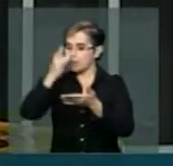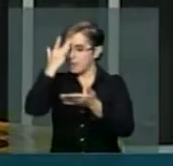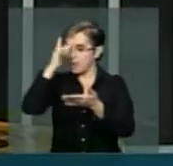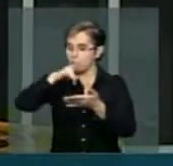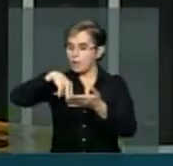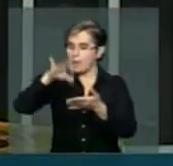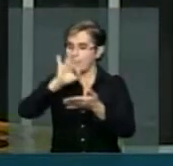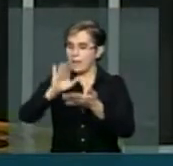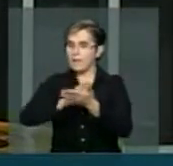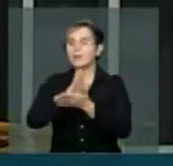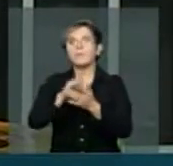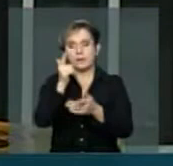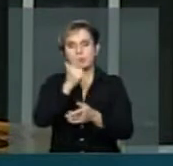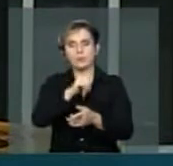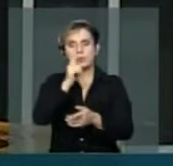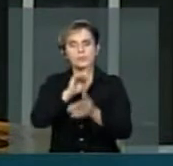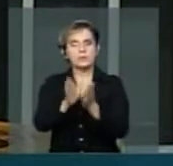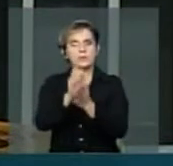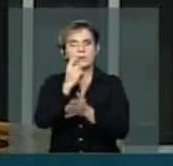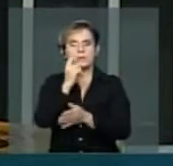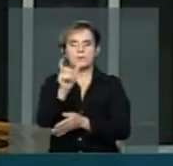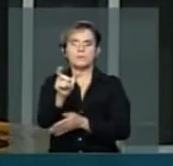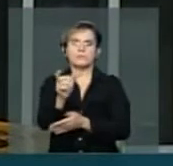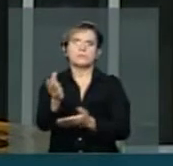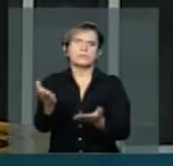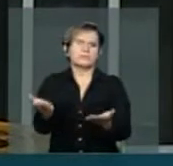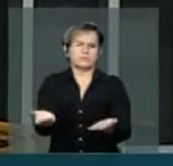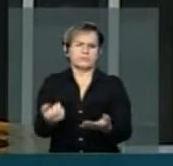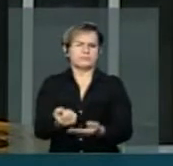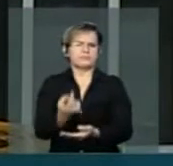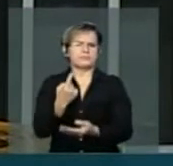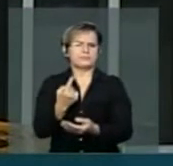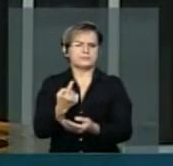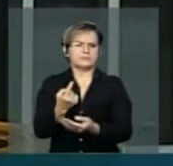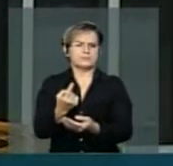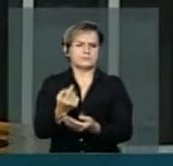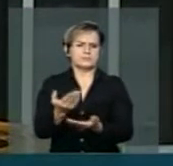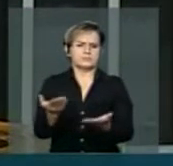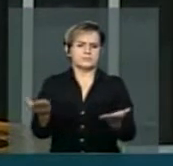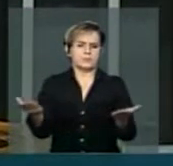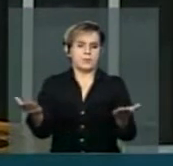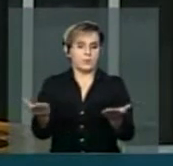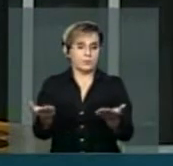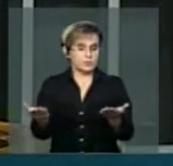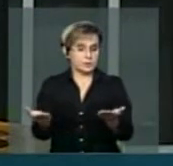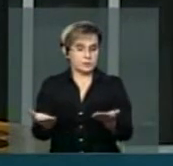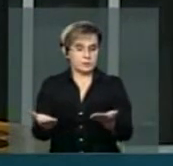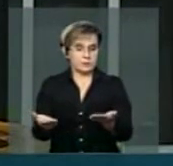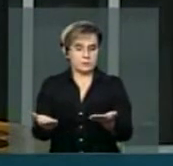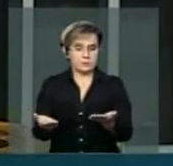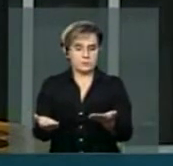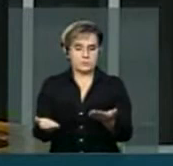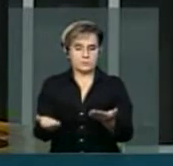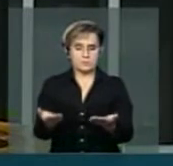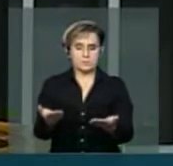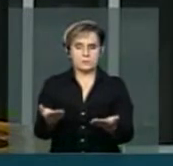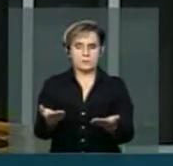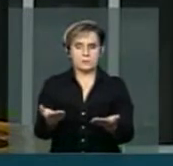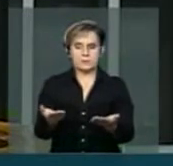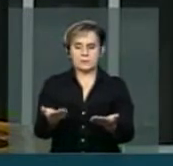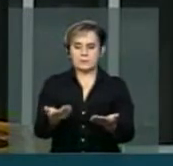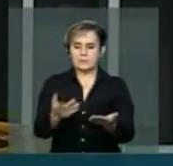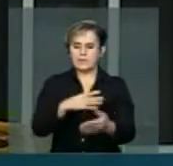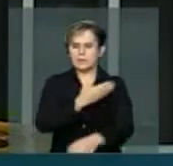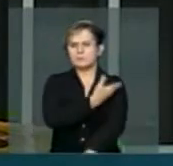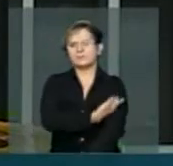Hoje, virou